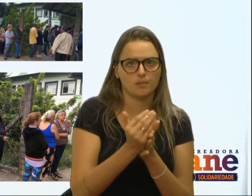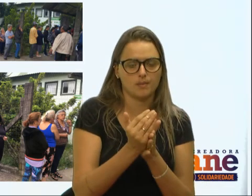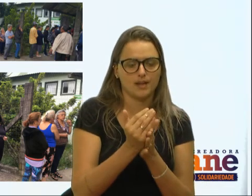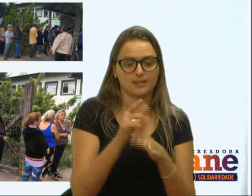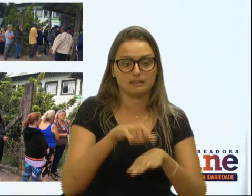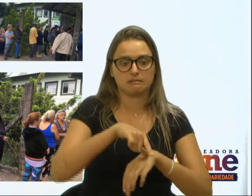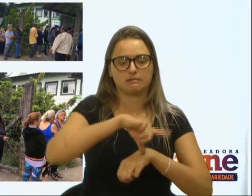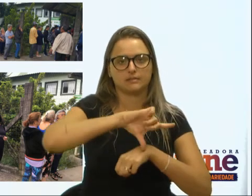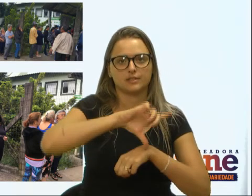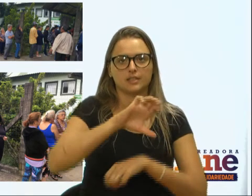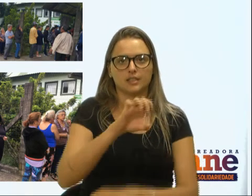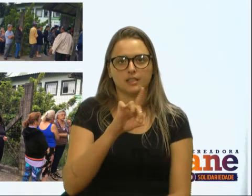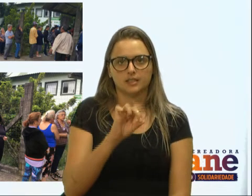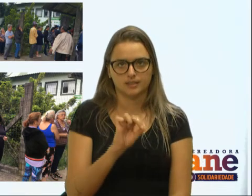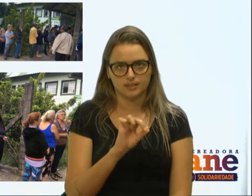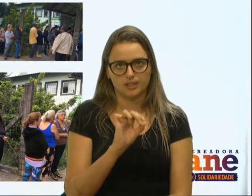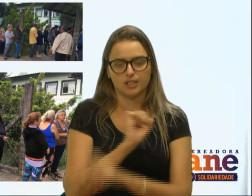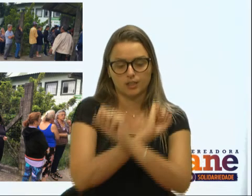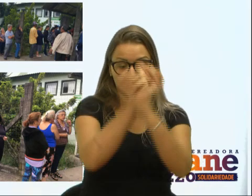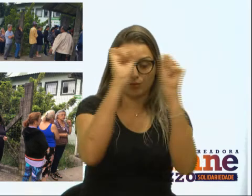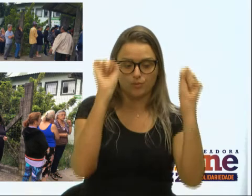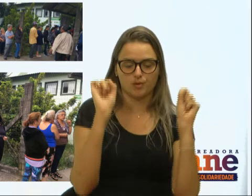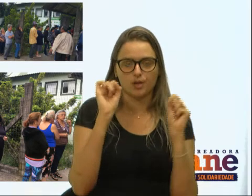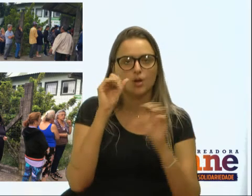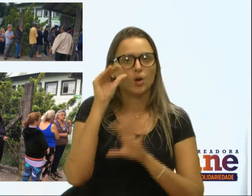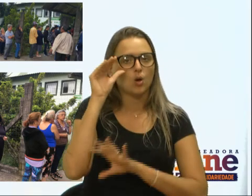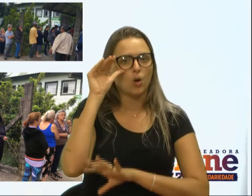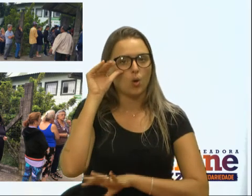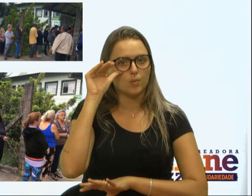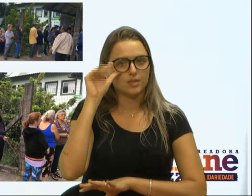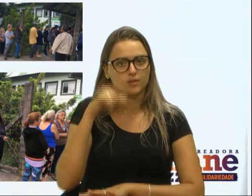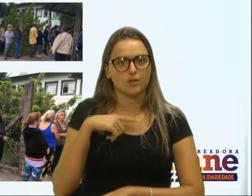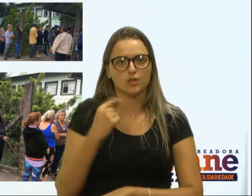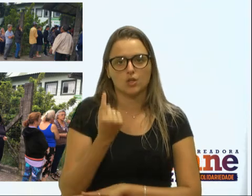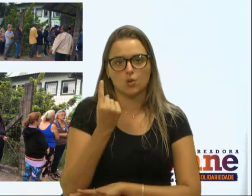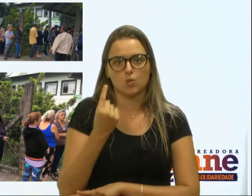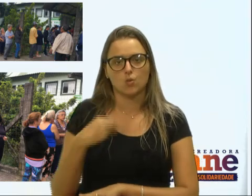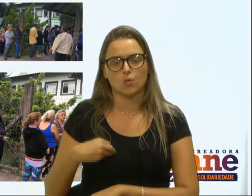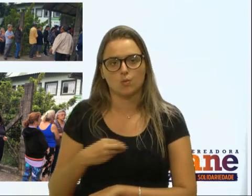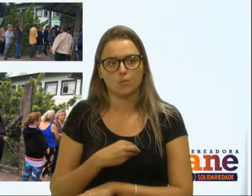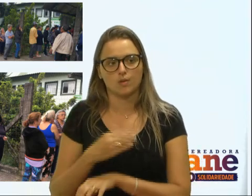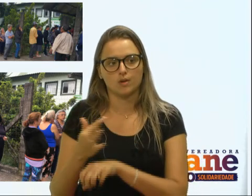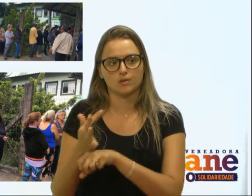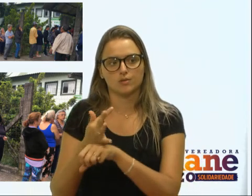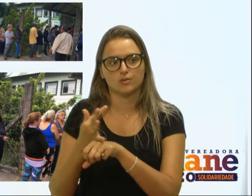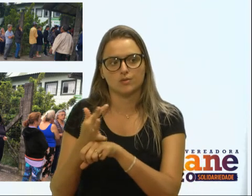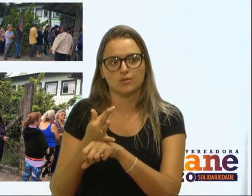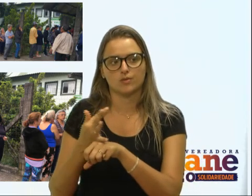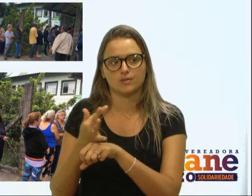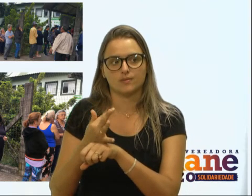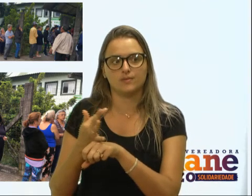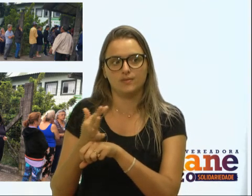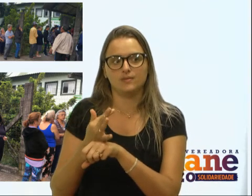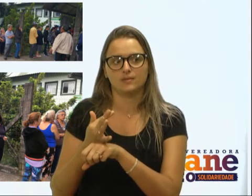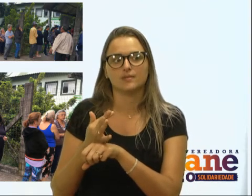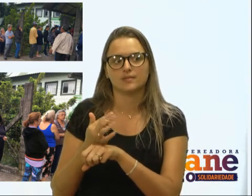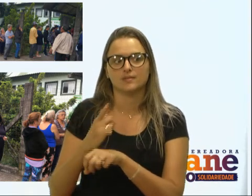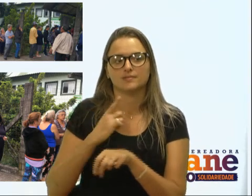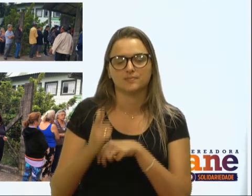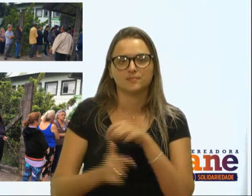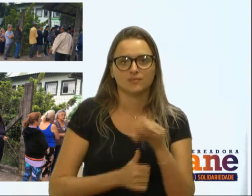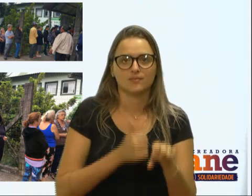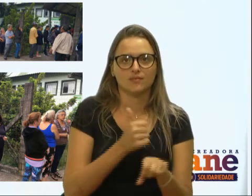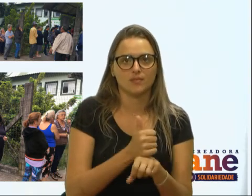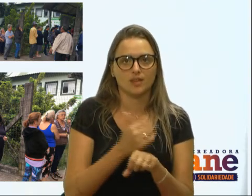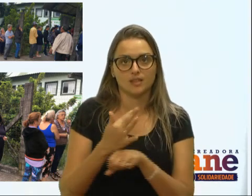manhã. A gente observou que havia um médico de férias e ele não foi substituído durante as